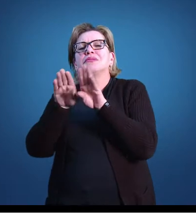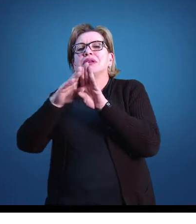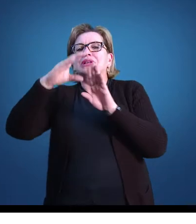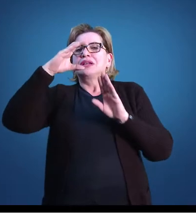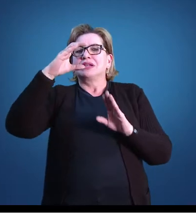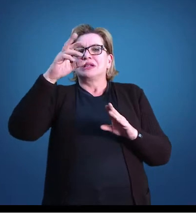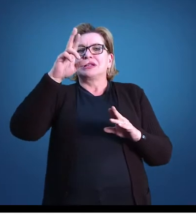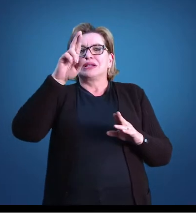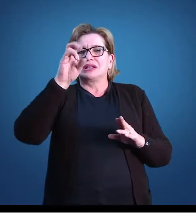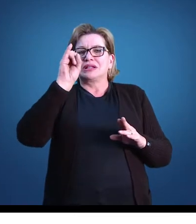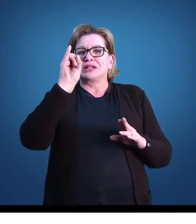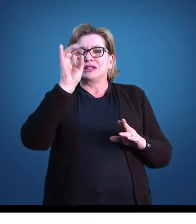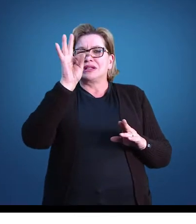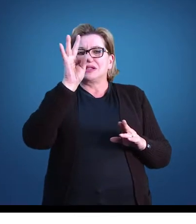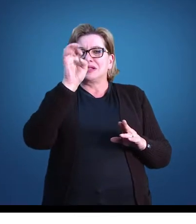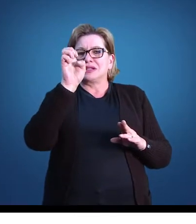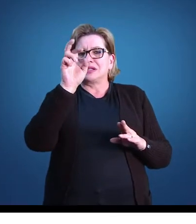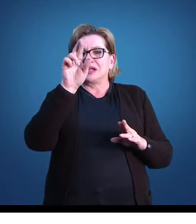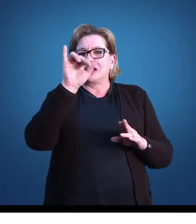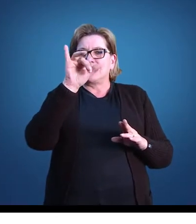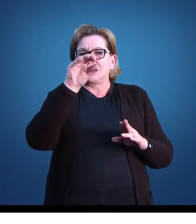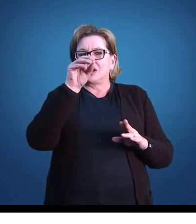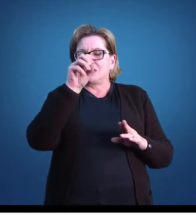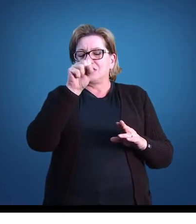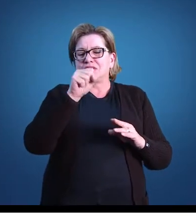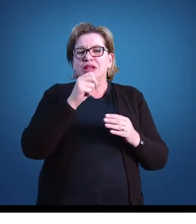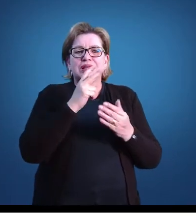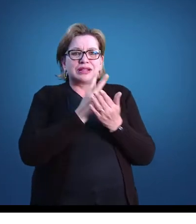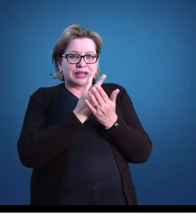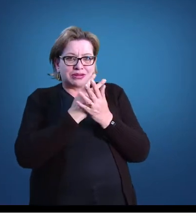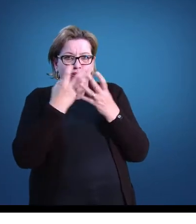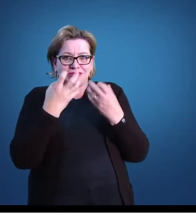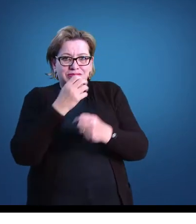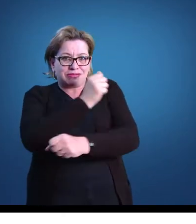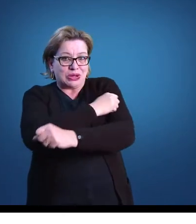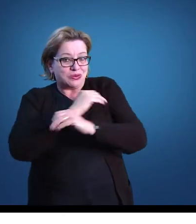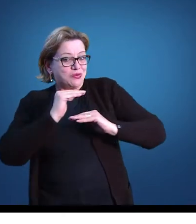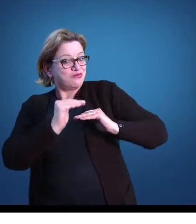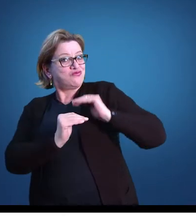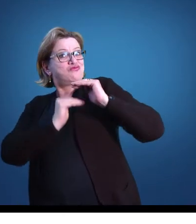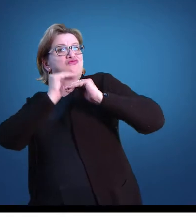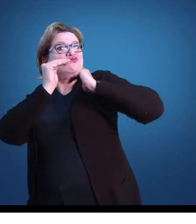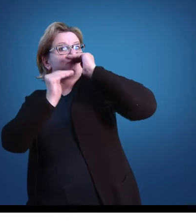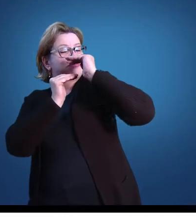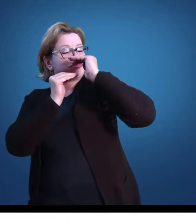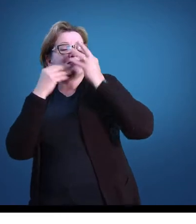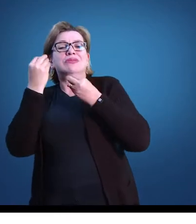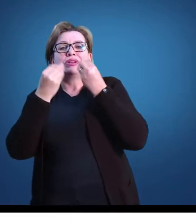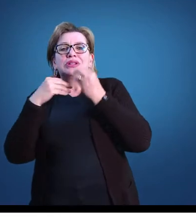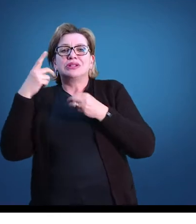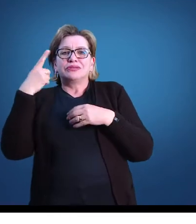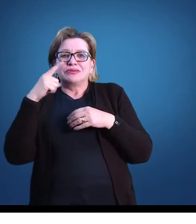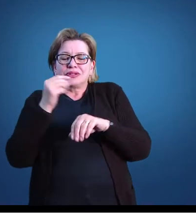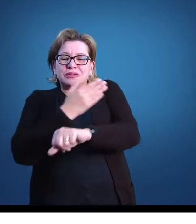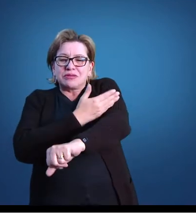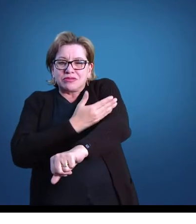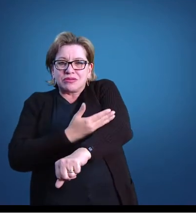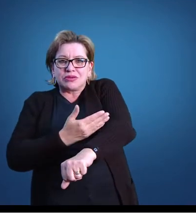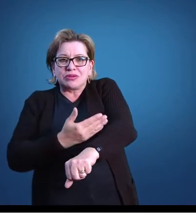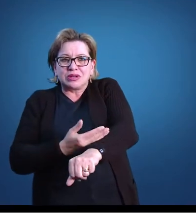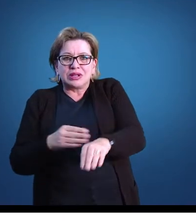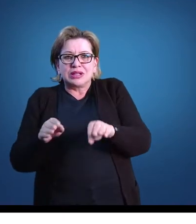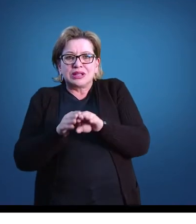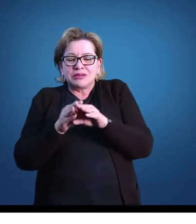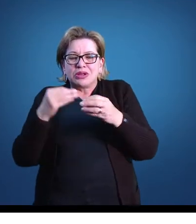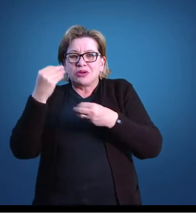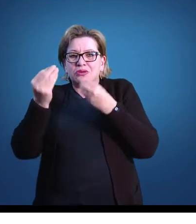buscamos obter dos alunos uma evolução de uma maneira geral, considerando o comportamento e